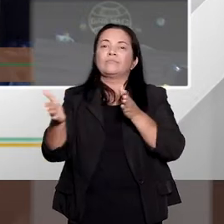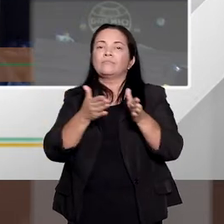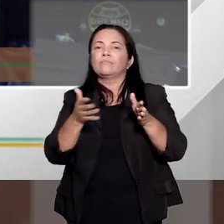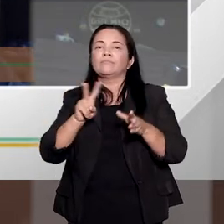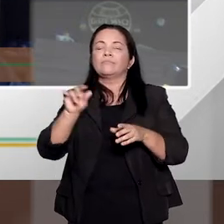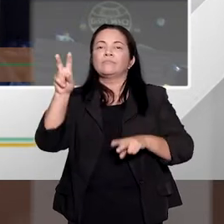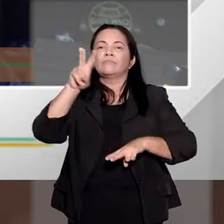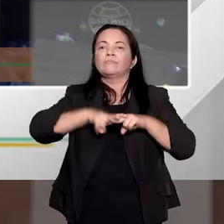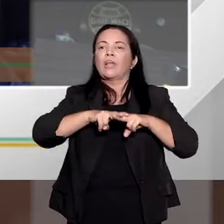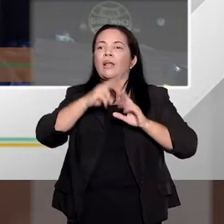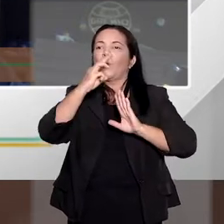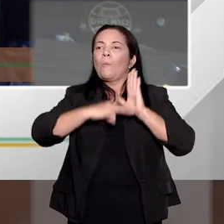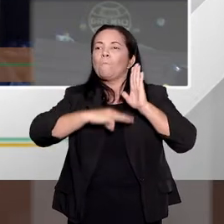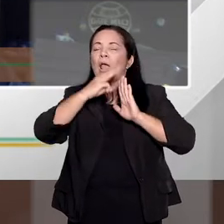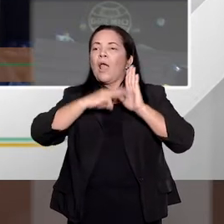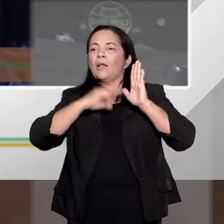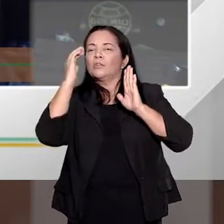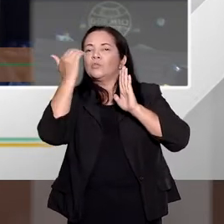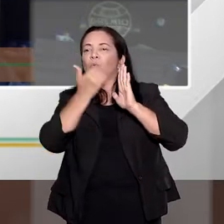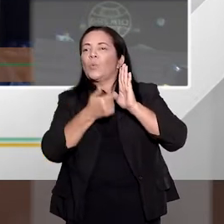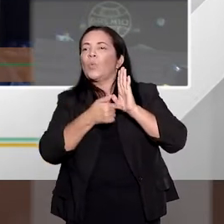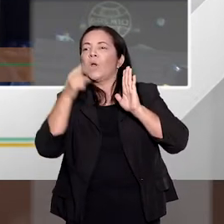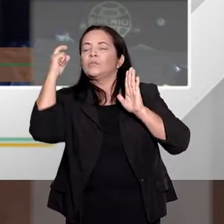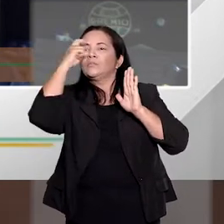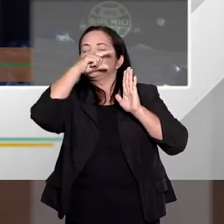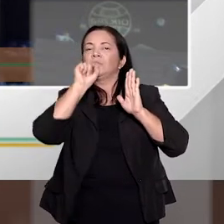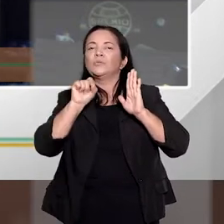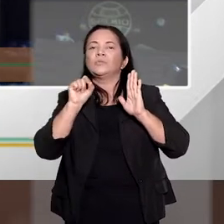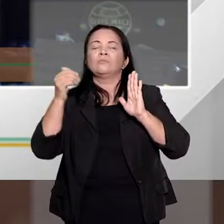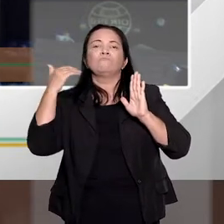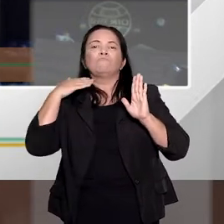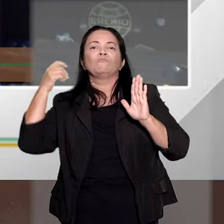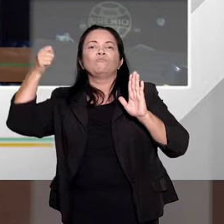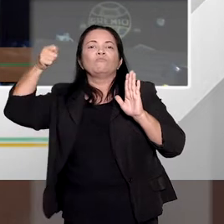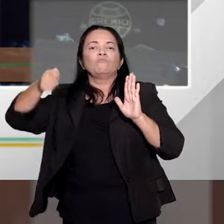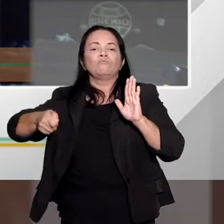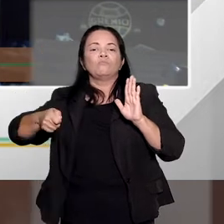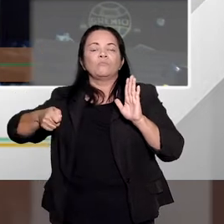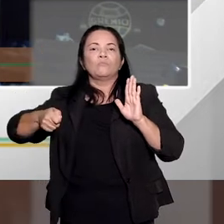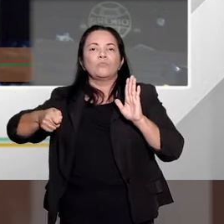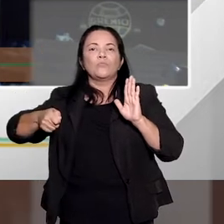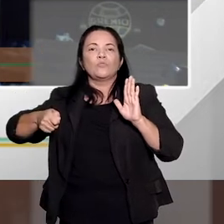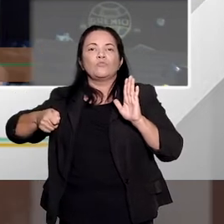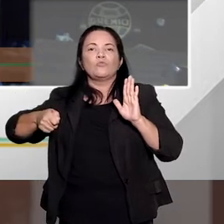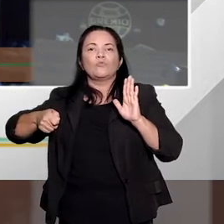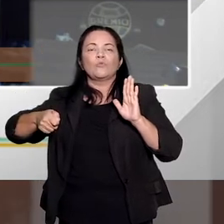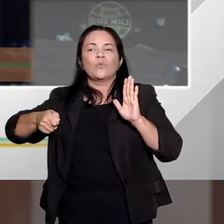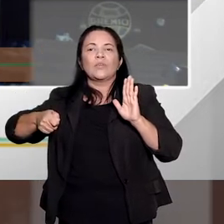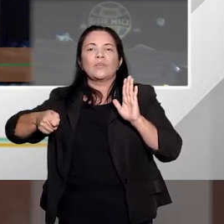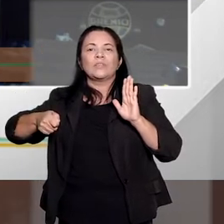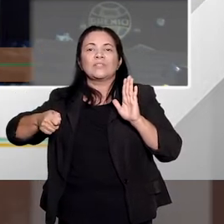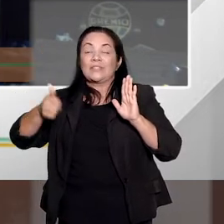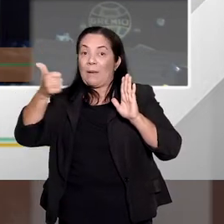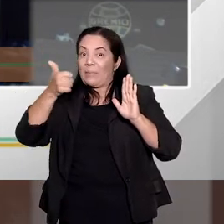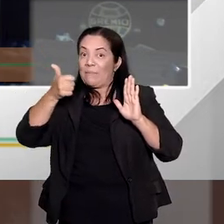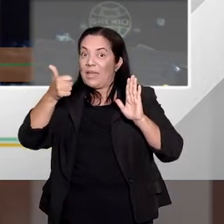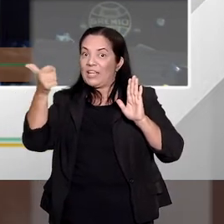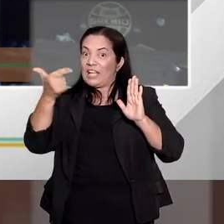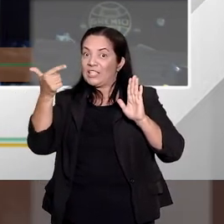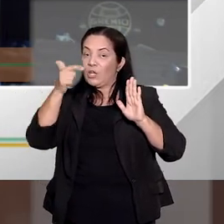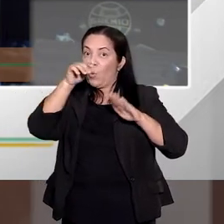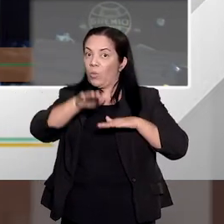esse sistema trifásico, é o quanto que o juiz deve estabelecer na primeira e segunda fase.